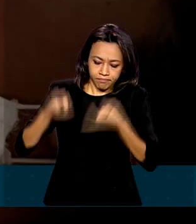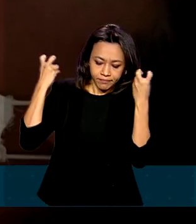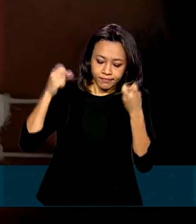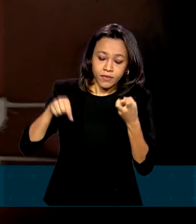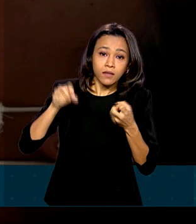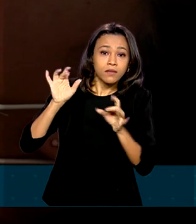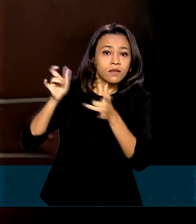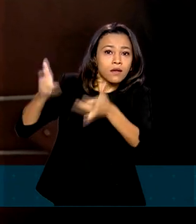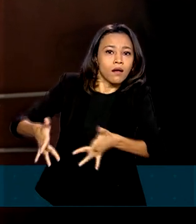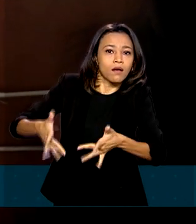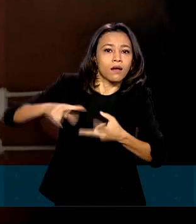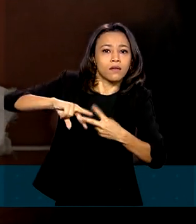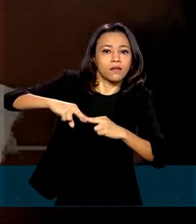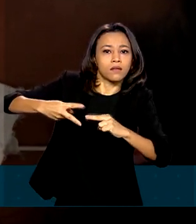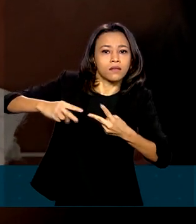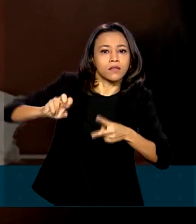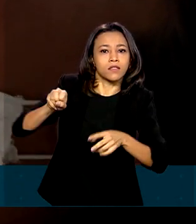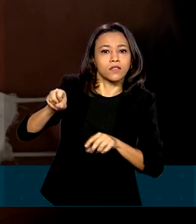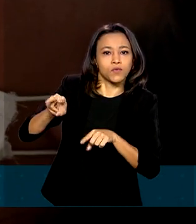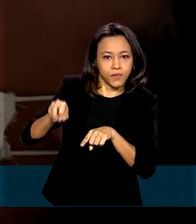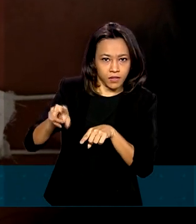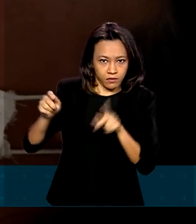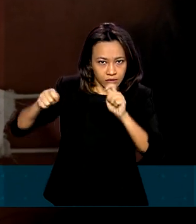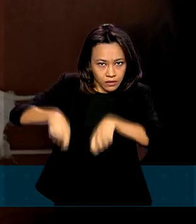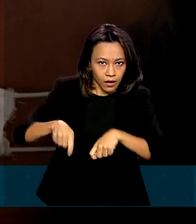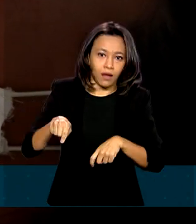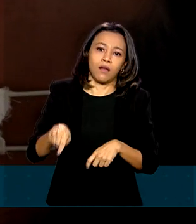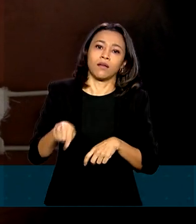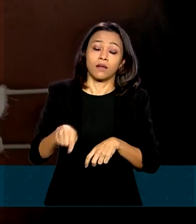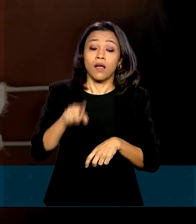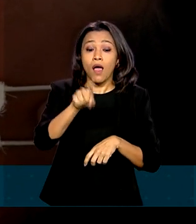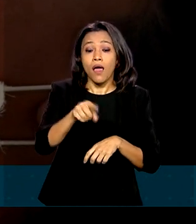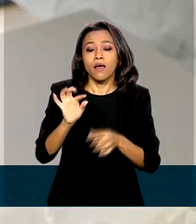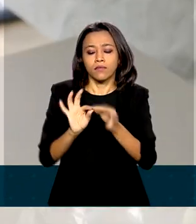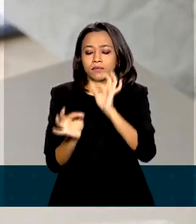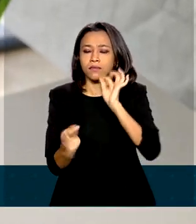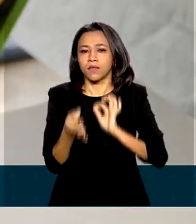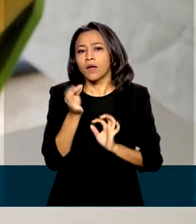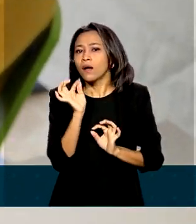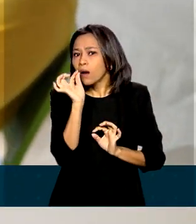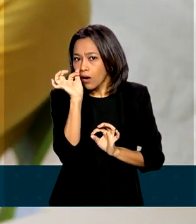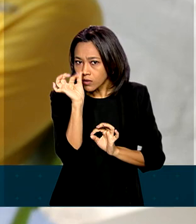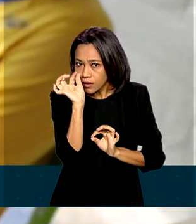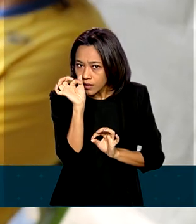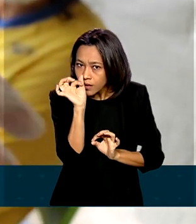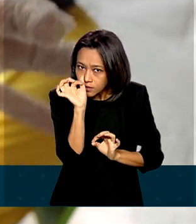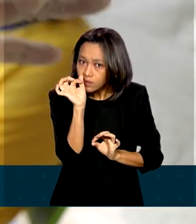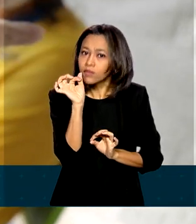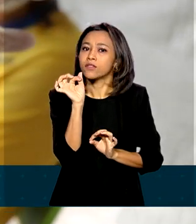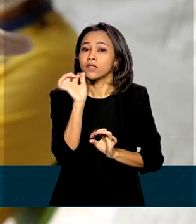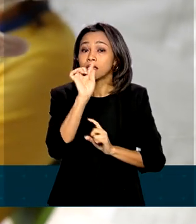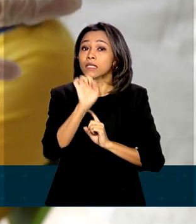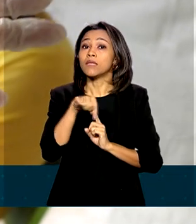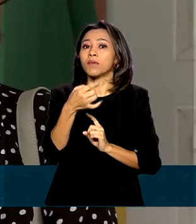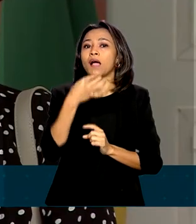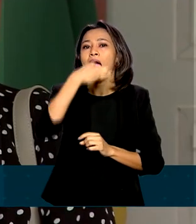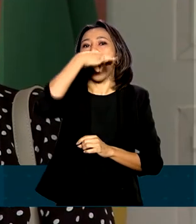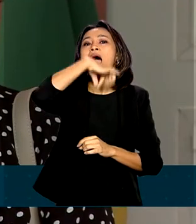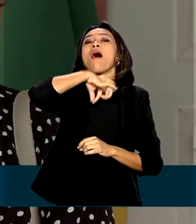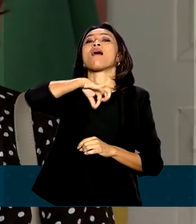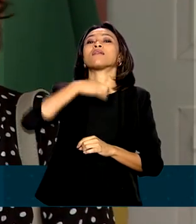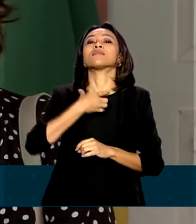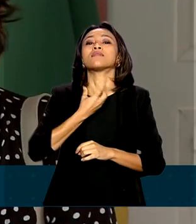genético do coronavírus. O exame é realizado com um cotonete que coleta amostras do nariz e da garganta.